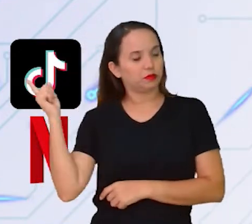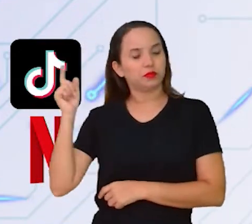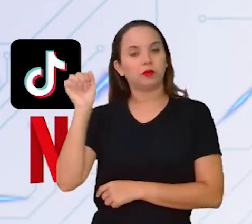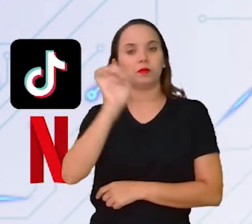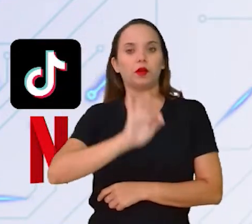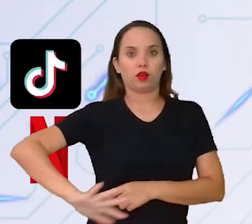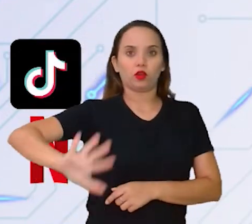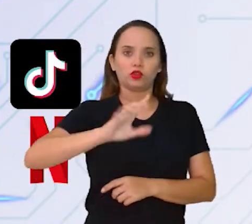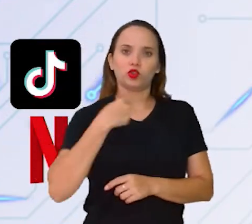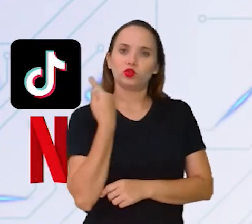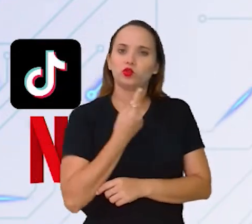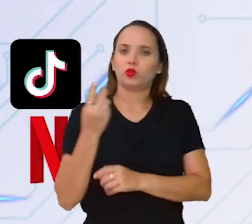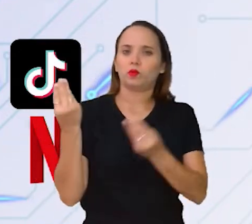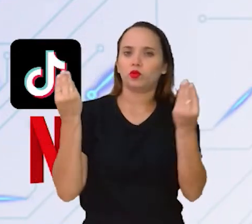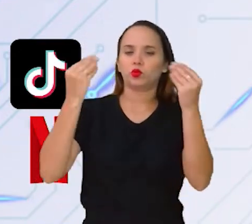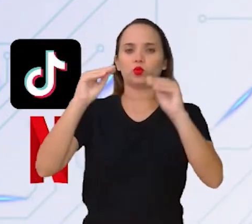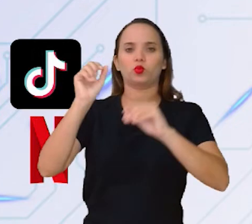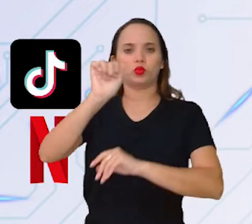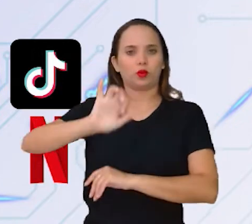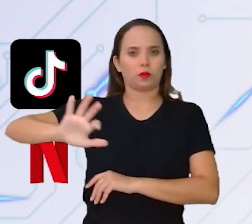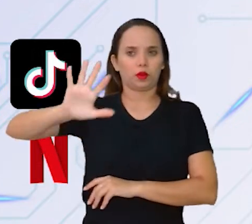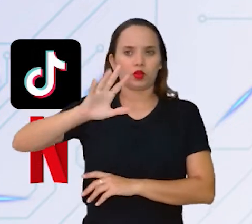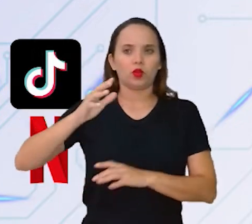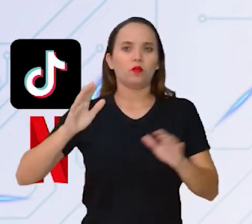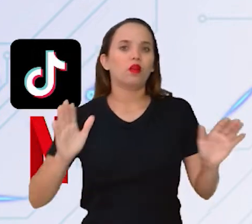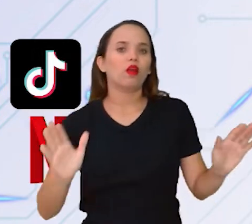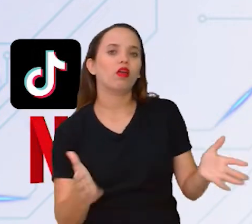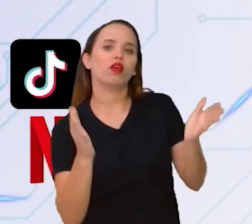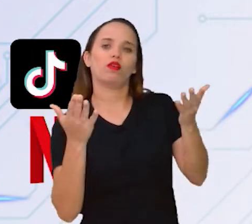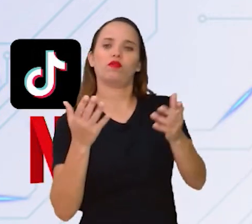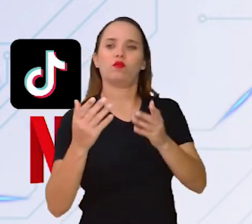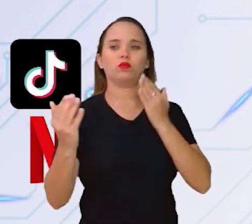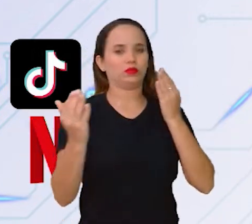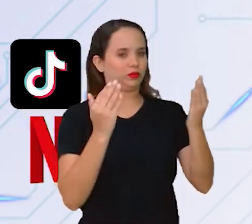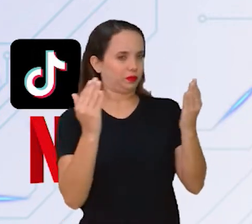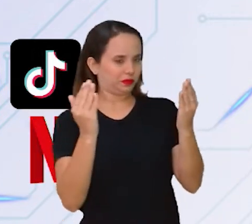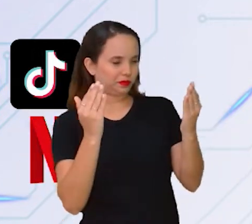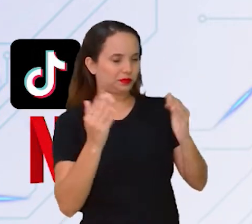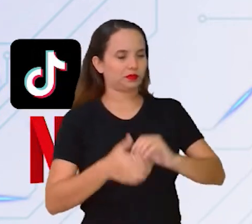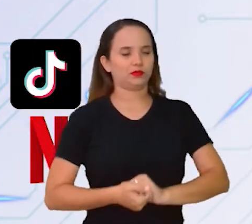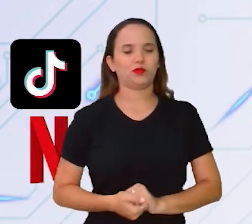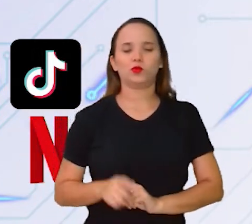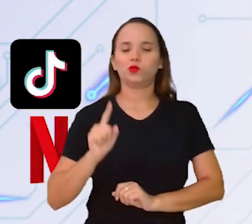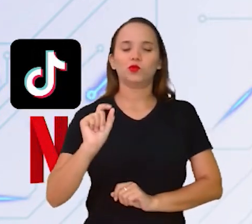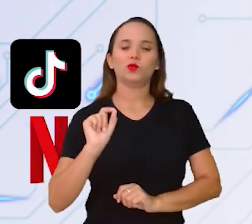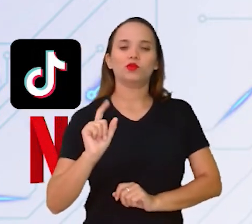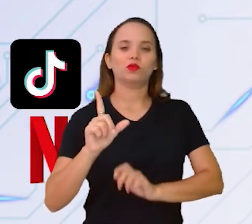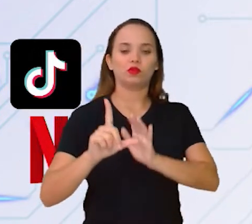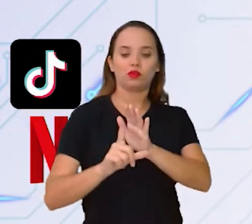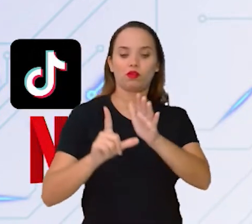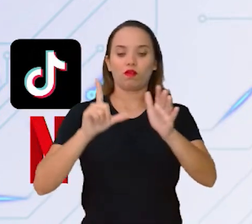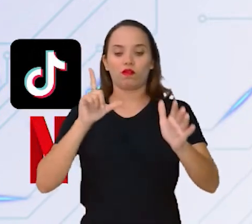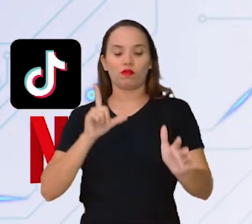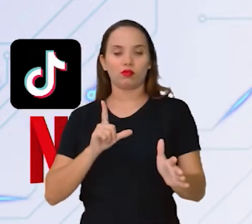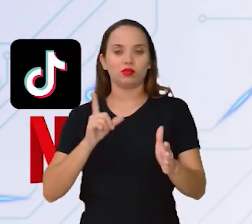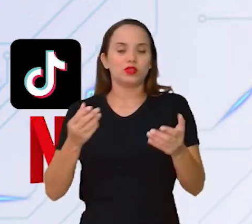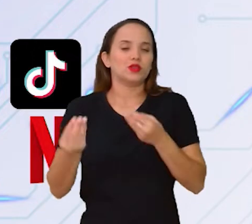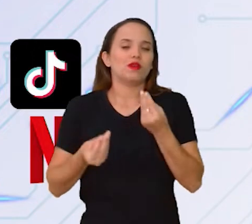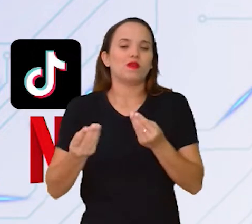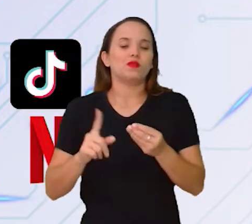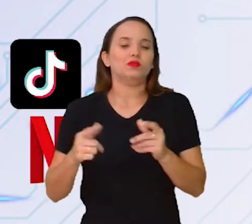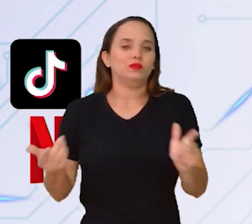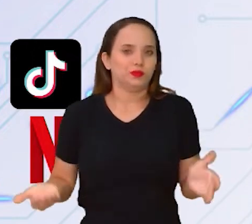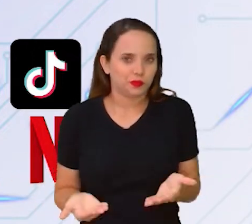imagens aí para instigar um pouco essa coisa dessa comparação do que era antigamente e de como é hoje, né?